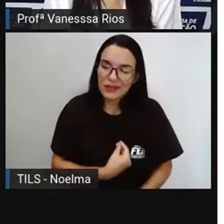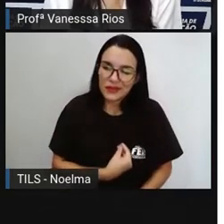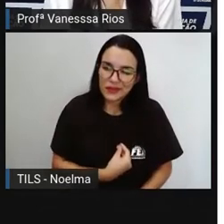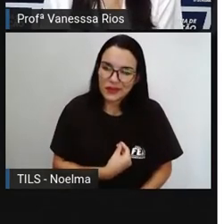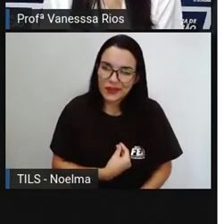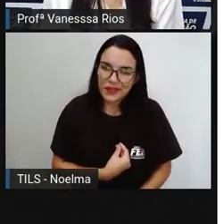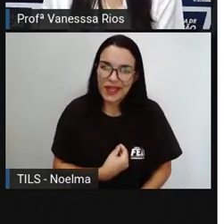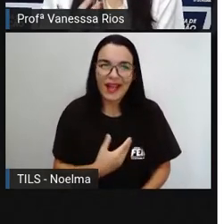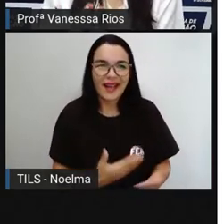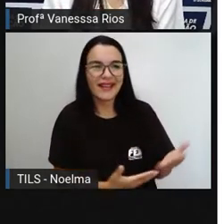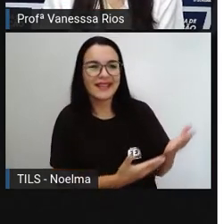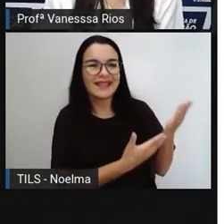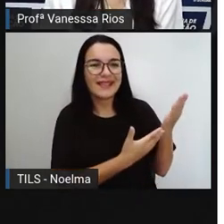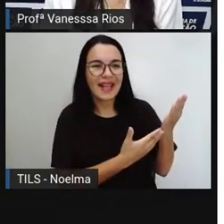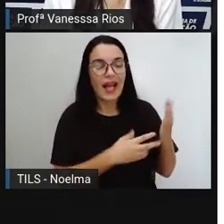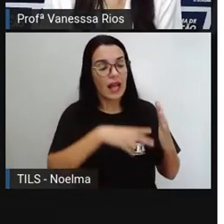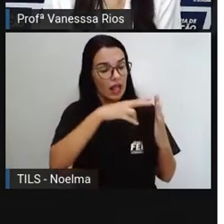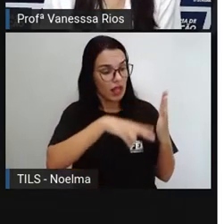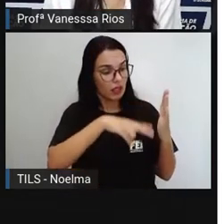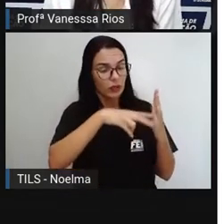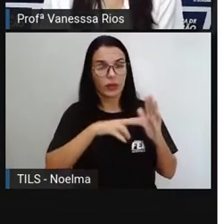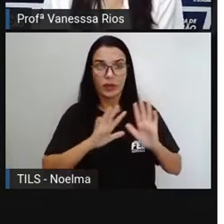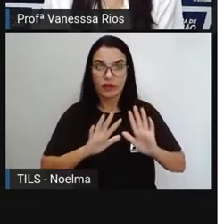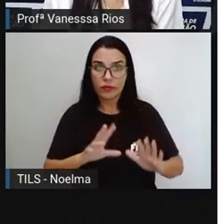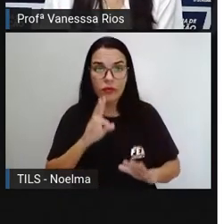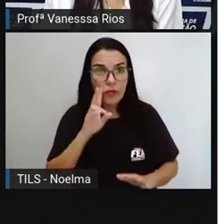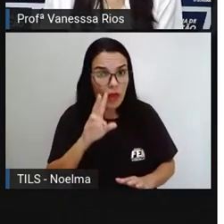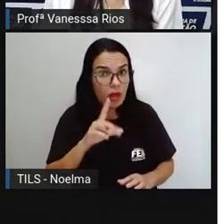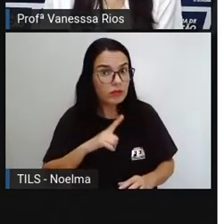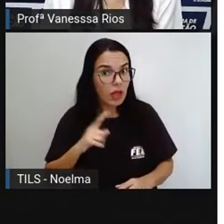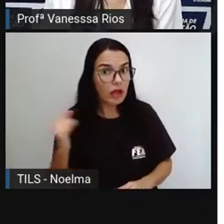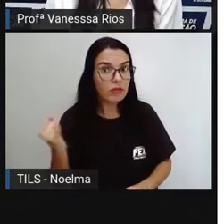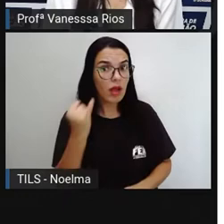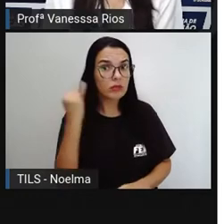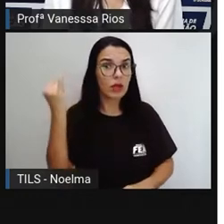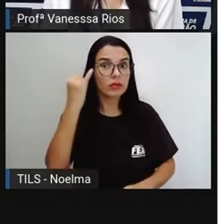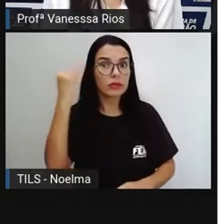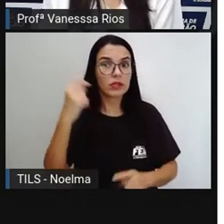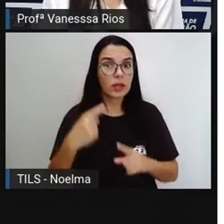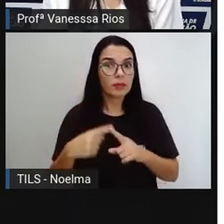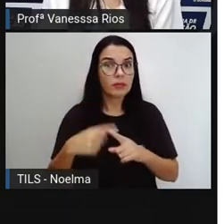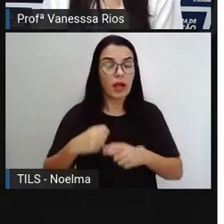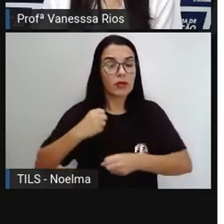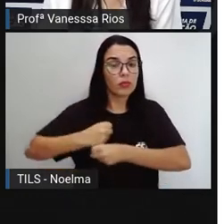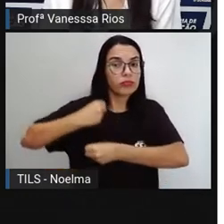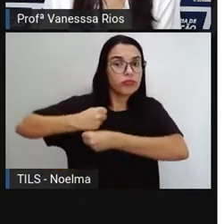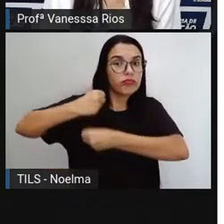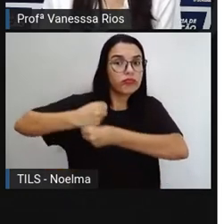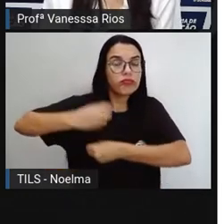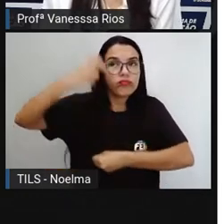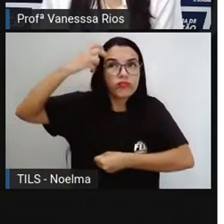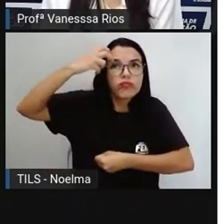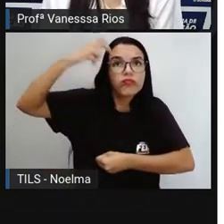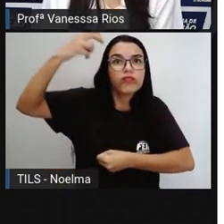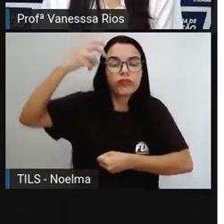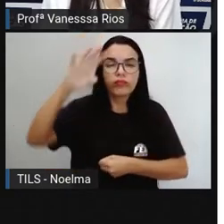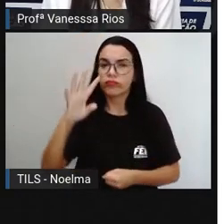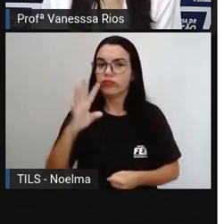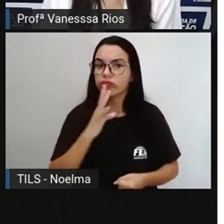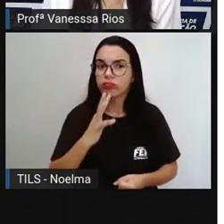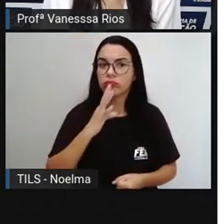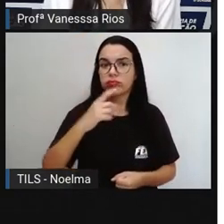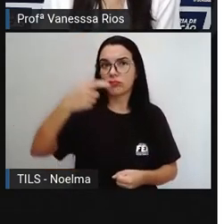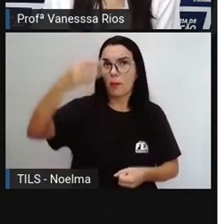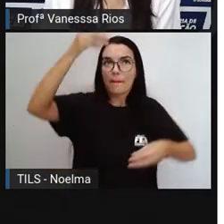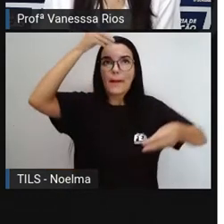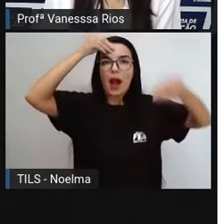leitura aí, como a gente já vem observando, é um mecanismo importante para a construção da pessoa, né, em relação aos conhecimentos